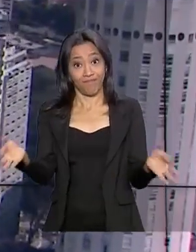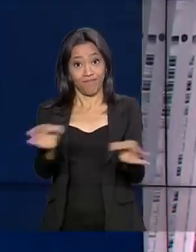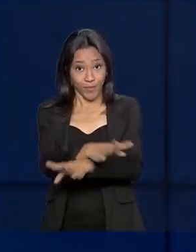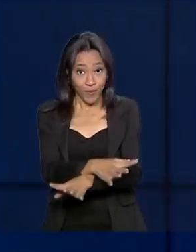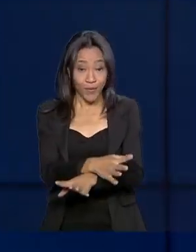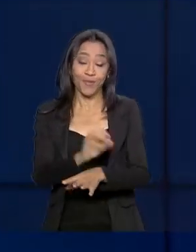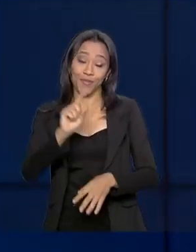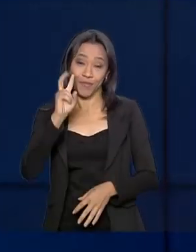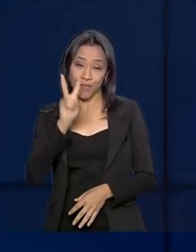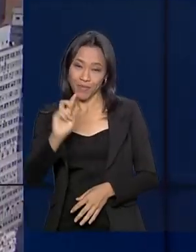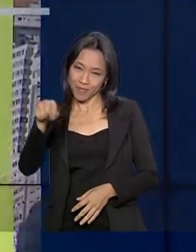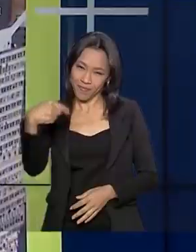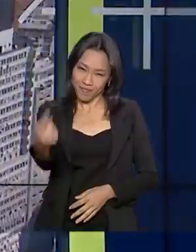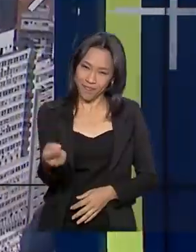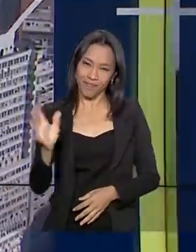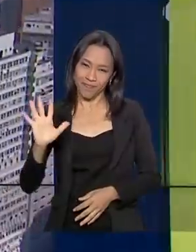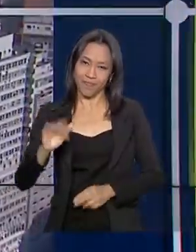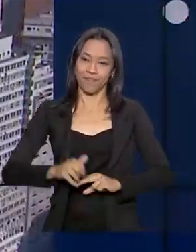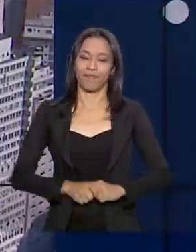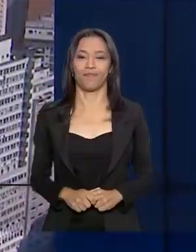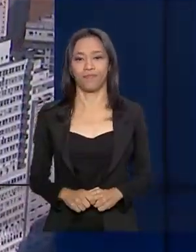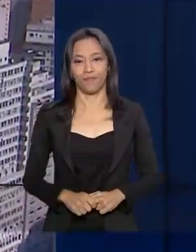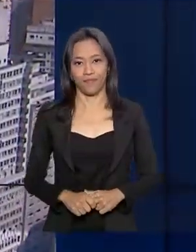aqui. Nos vemos na próxima edição. Até lá.